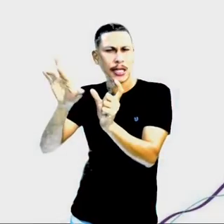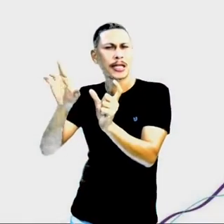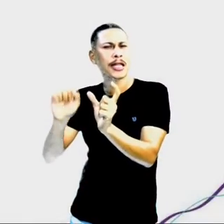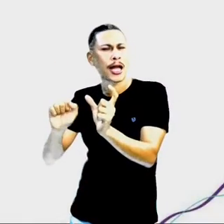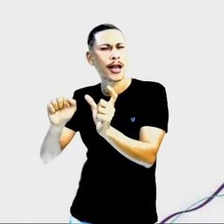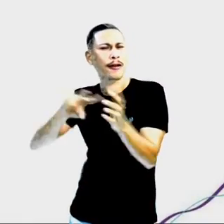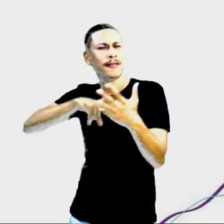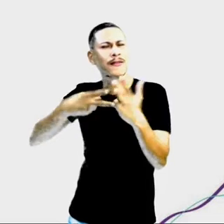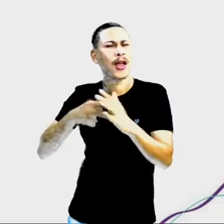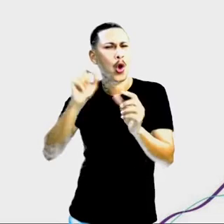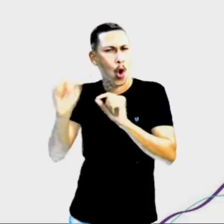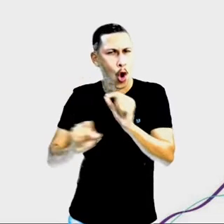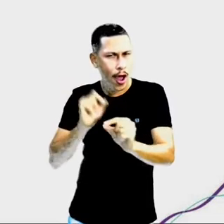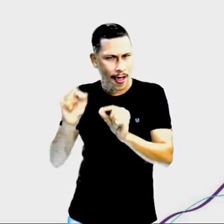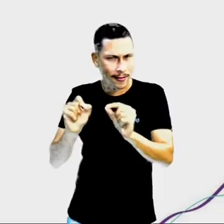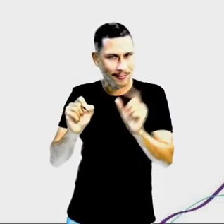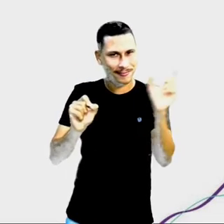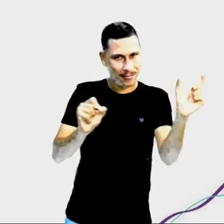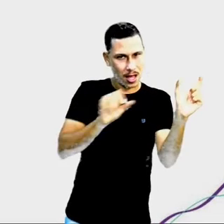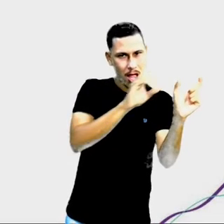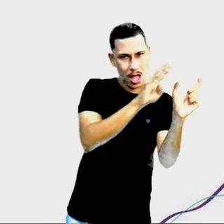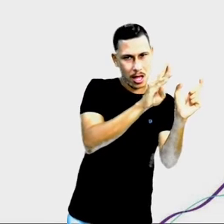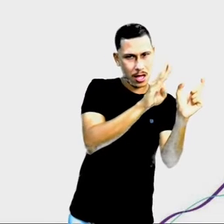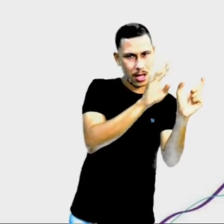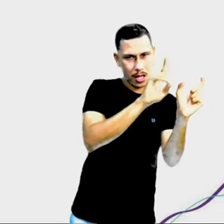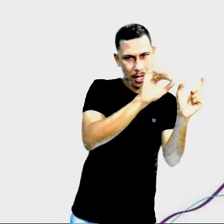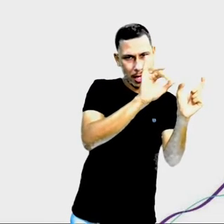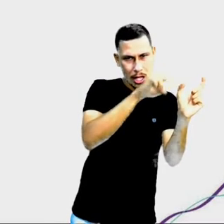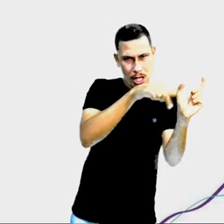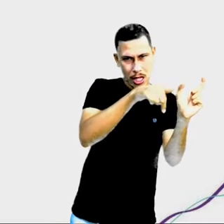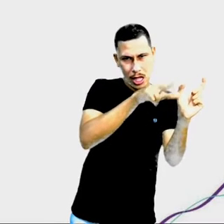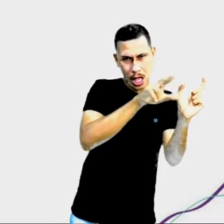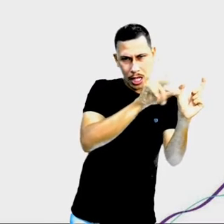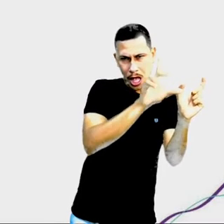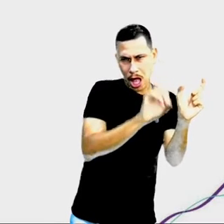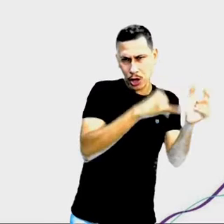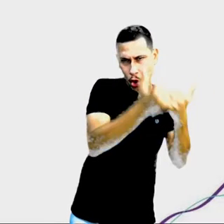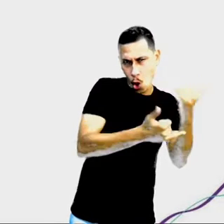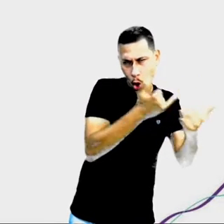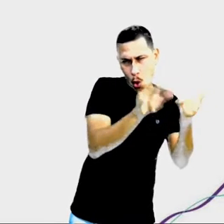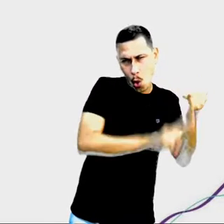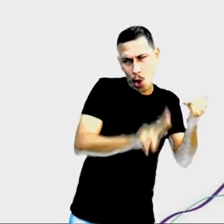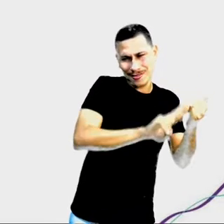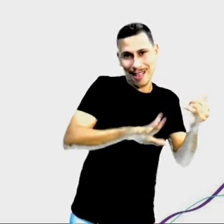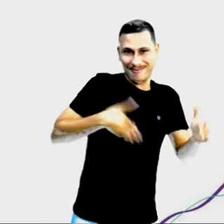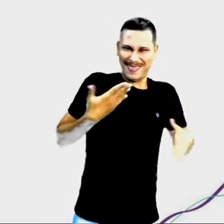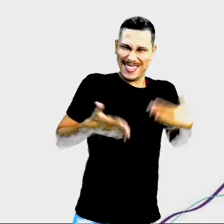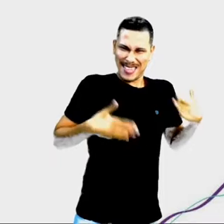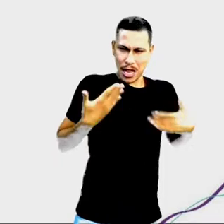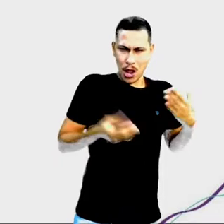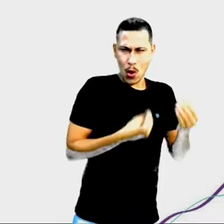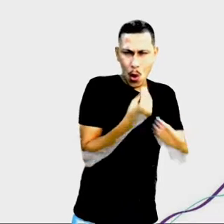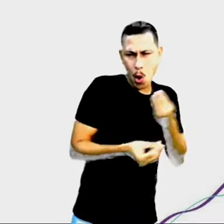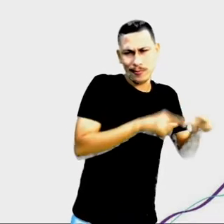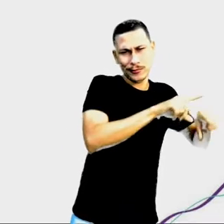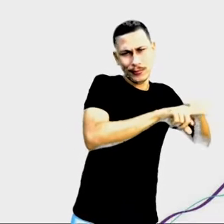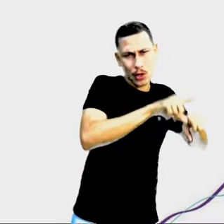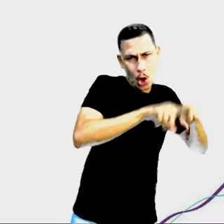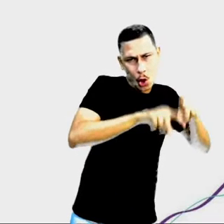Brinquedos é algo que a gente utiliza para a nossa diversão Como objetos,